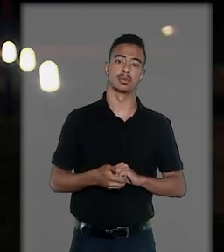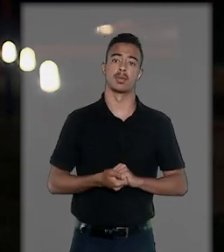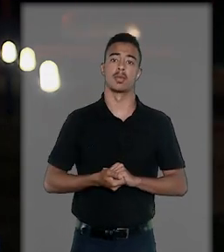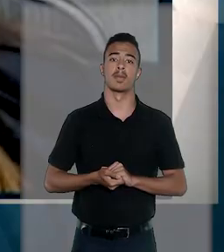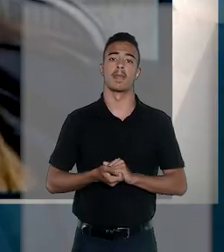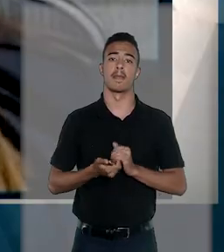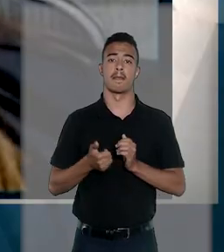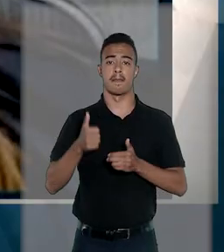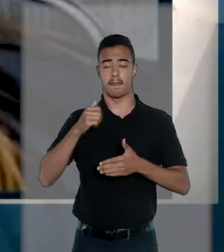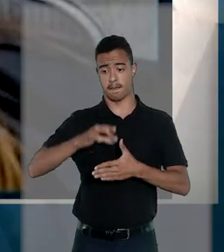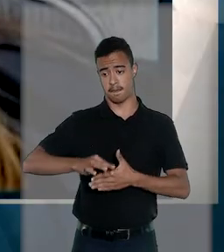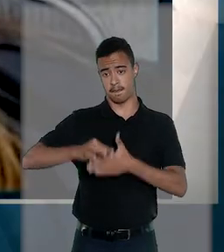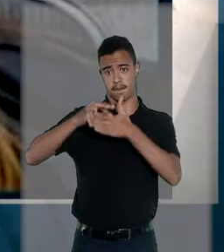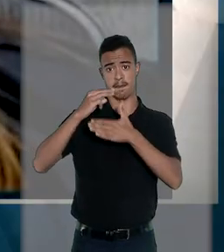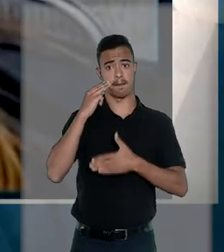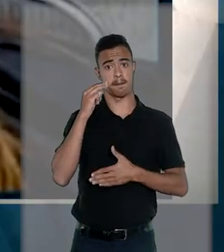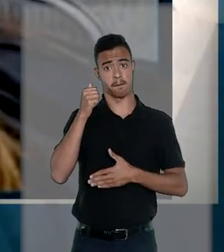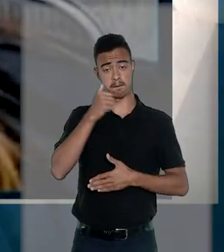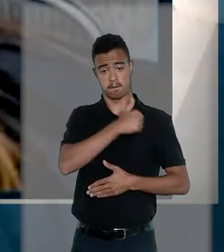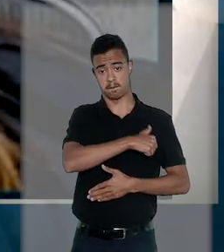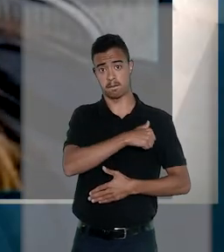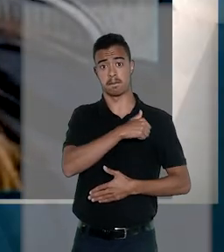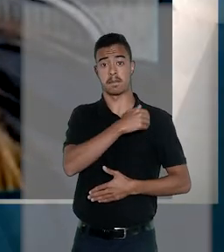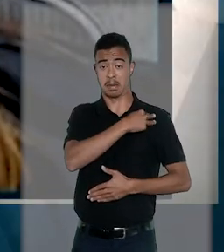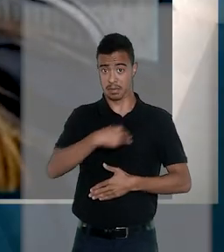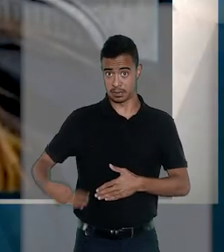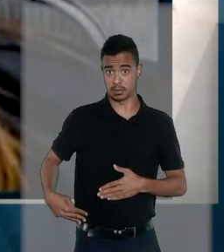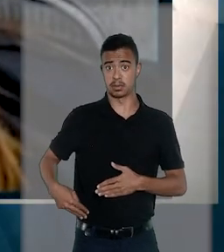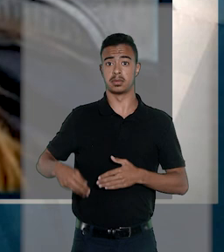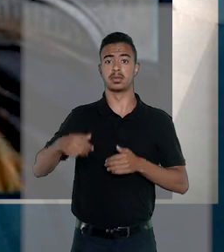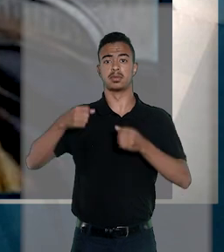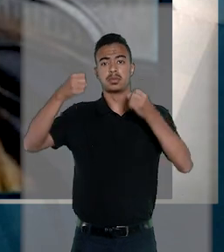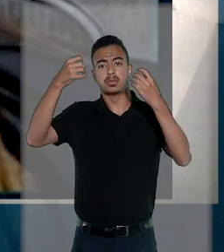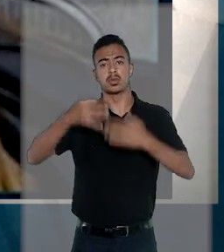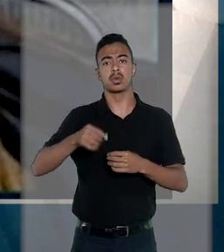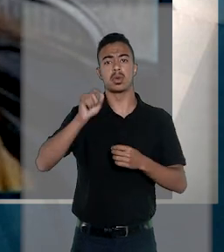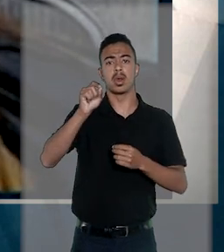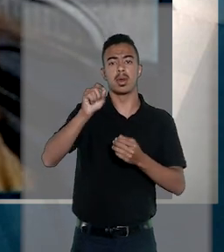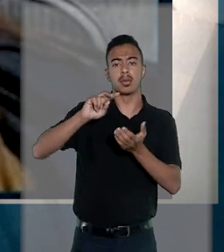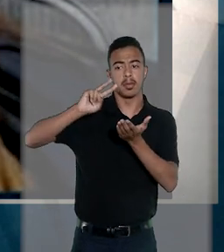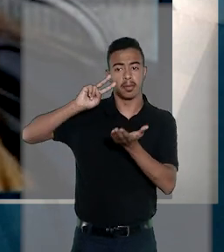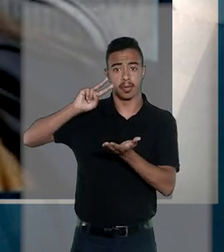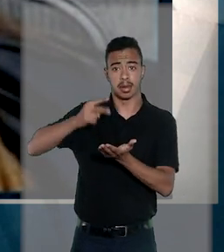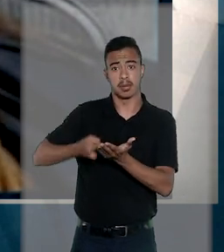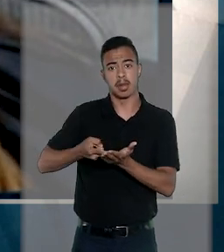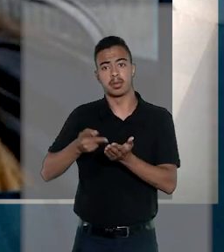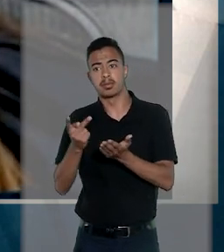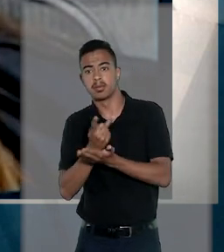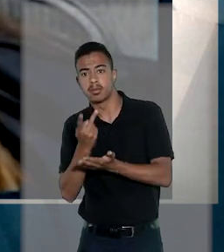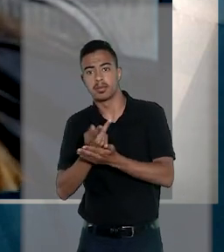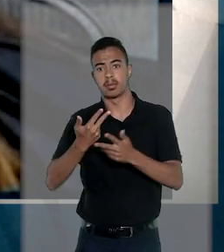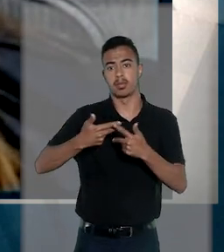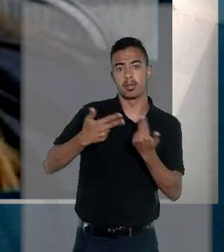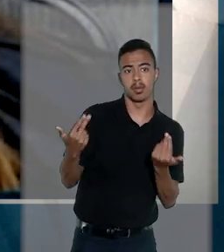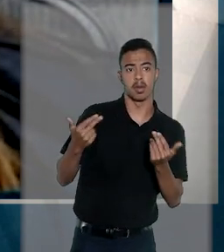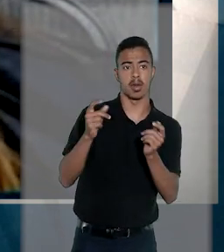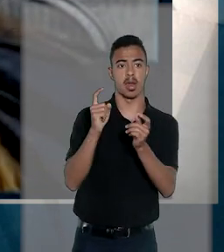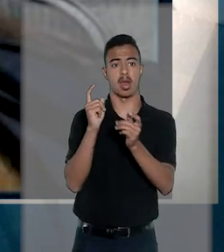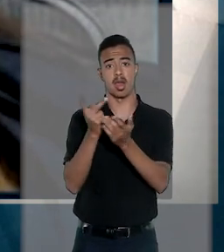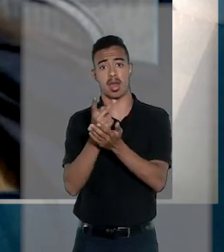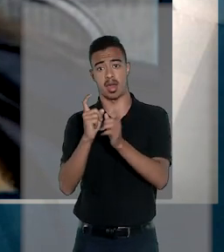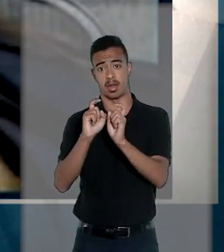feito. A relatora ministra Suzete Magalhães explicou que em vez de interpretação errônea de lei ou de erro